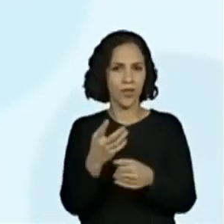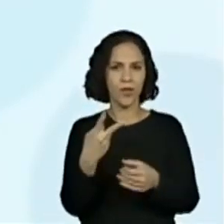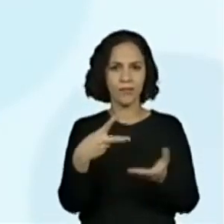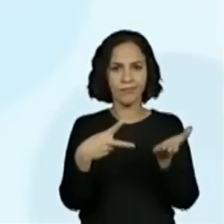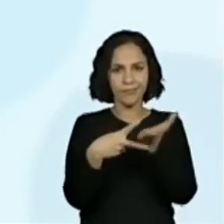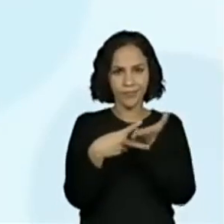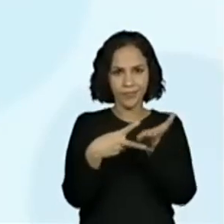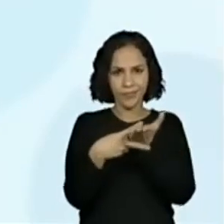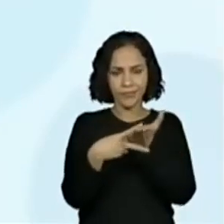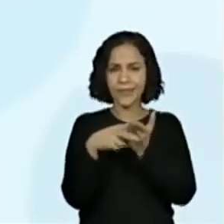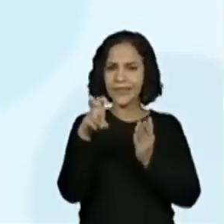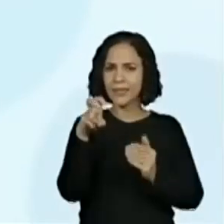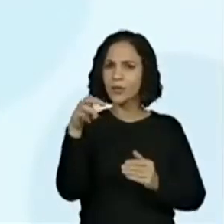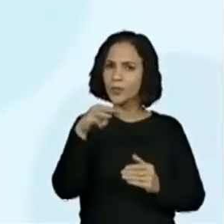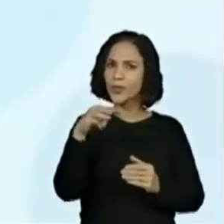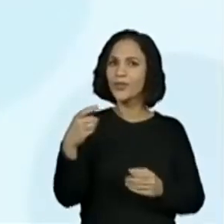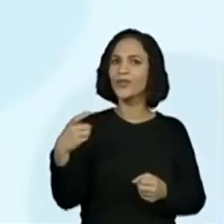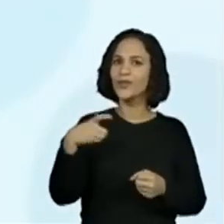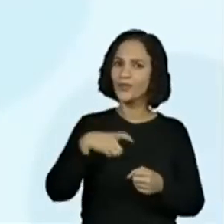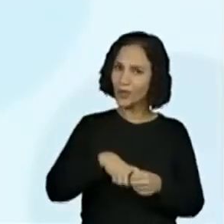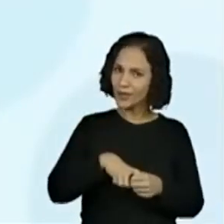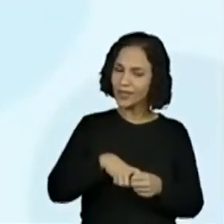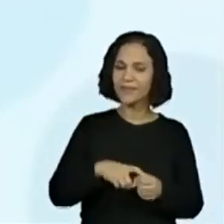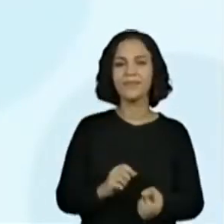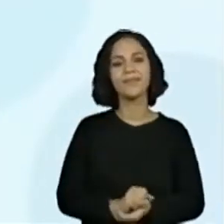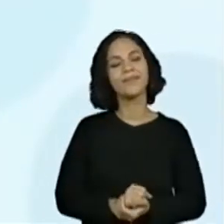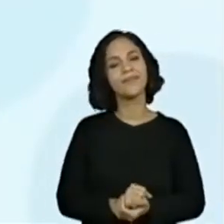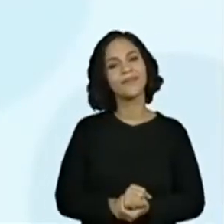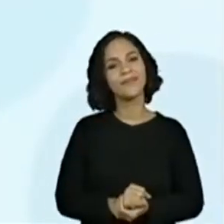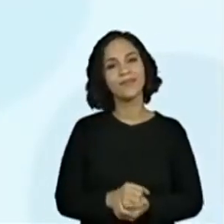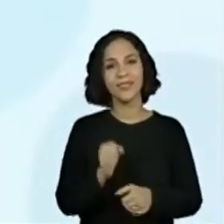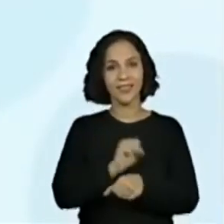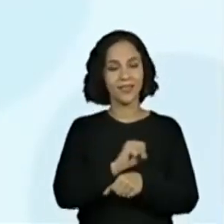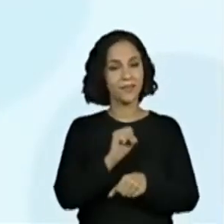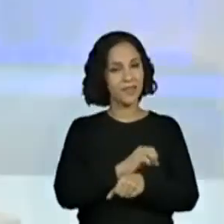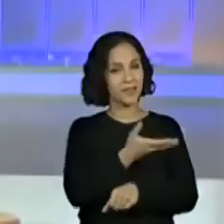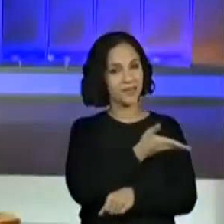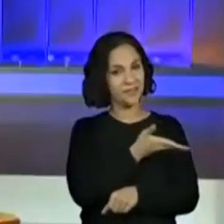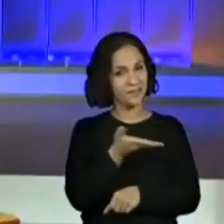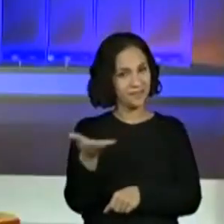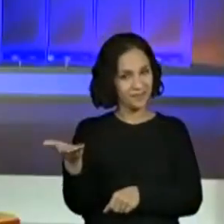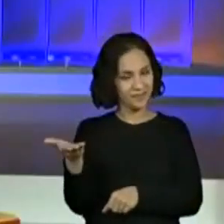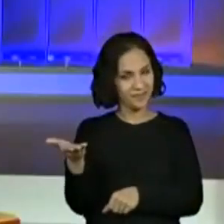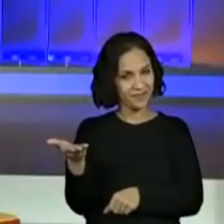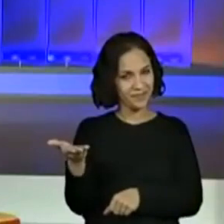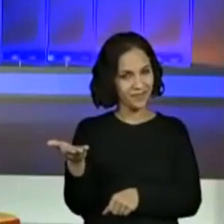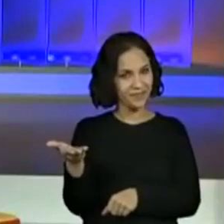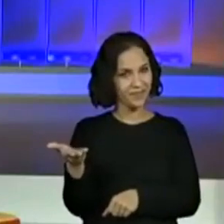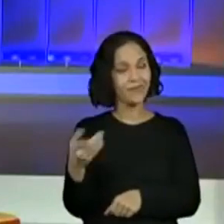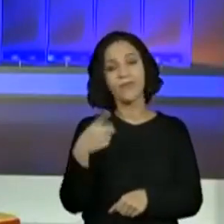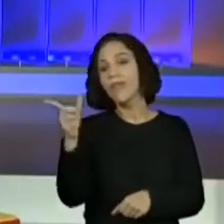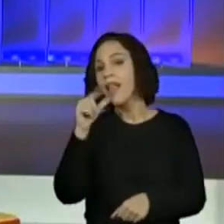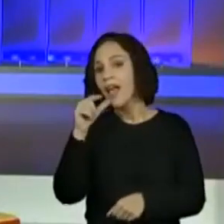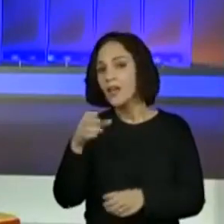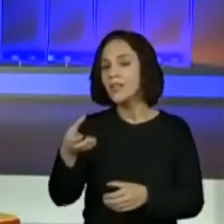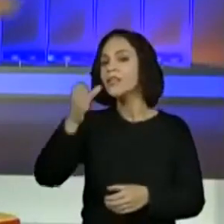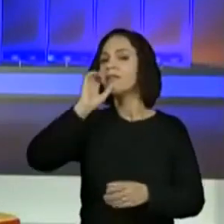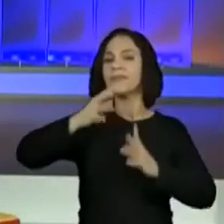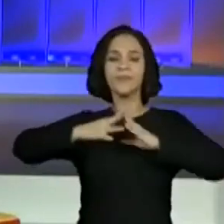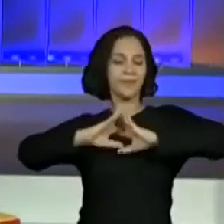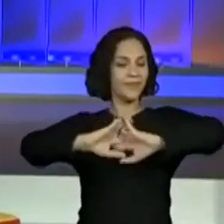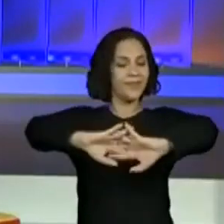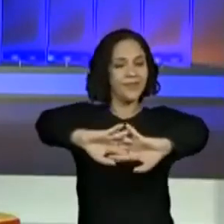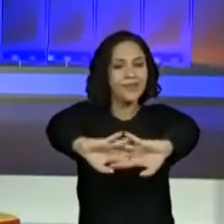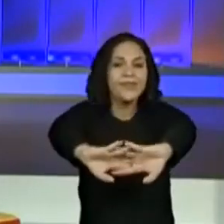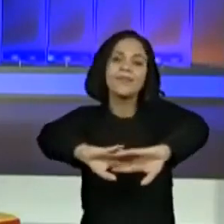voltaremos daqui a cinco minutos. Então, eu espero por todos vocês, todo mundo, uma aguinha, estica o